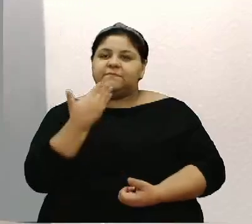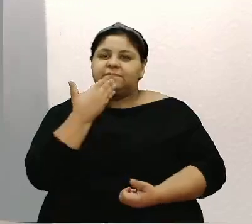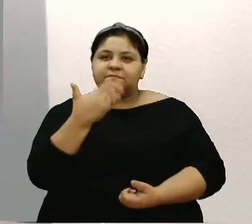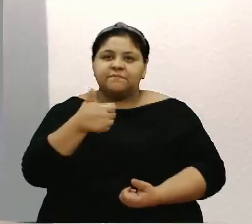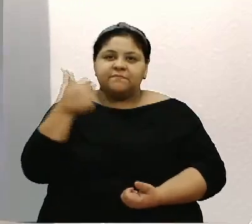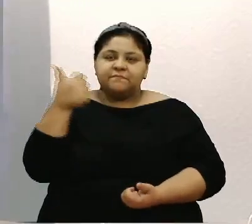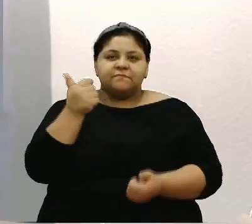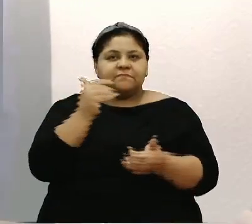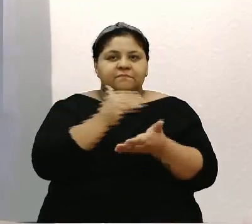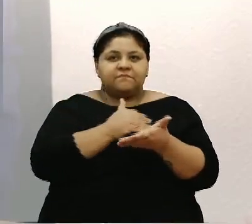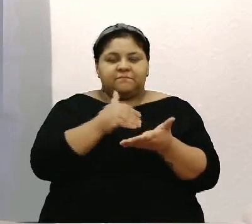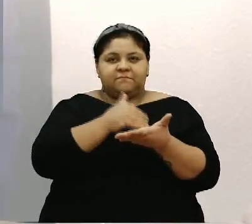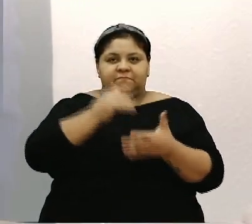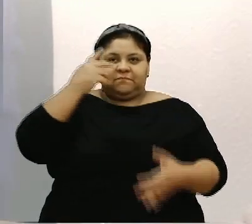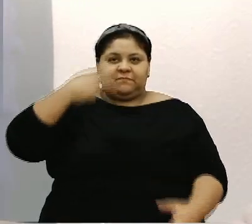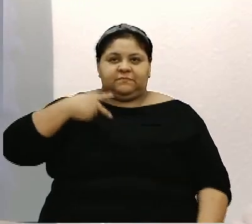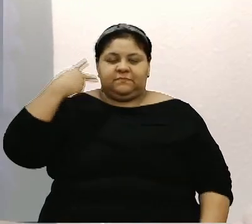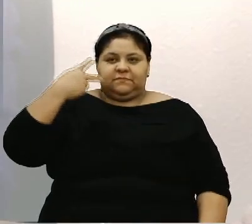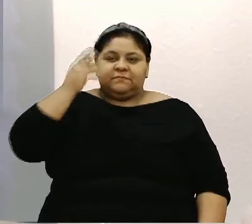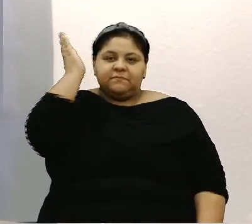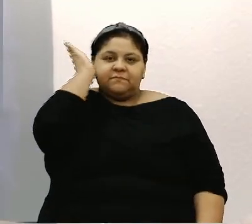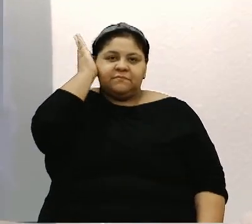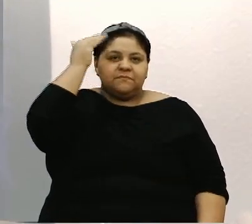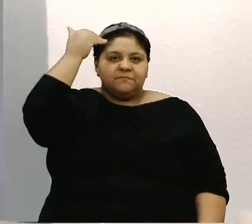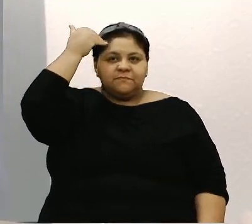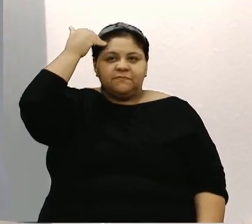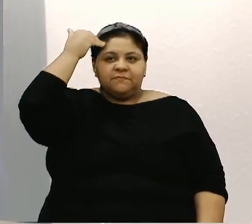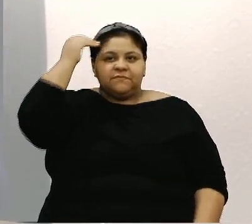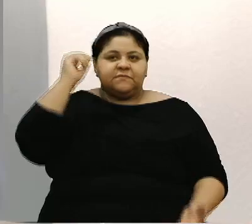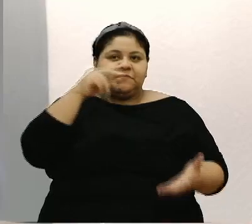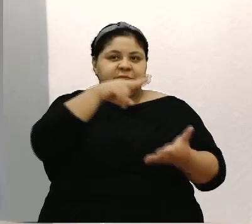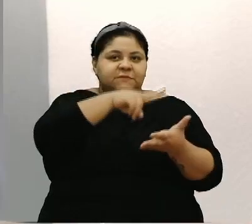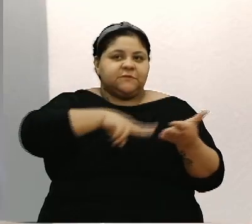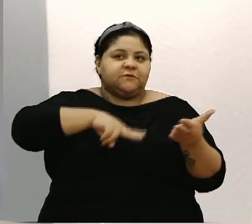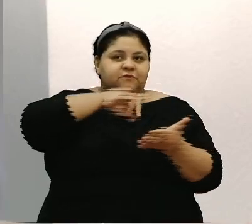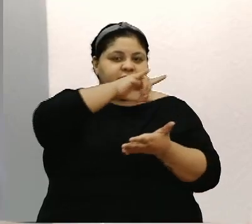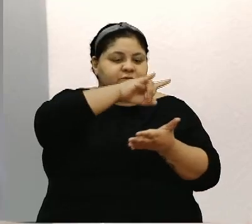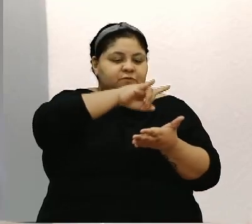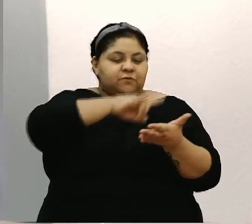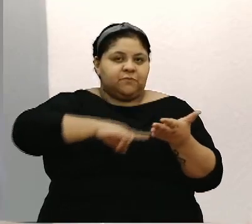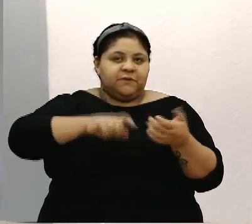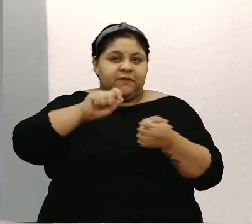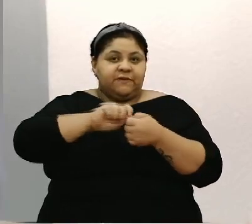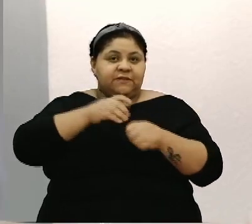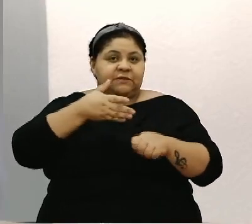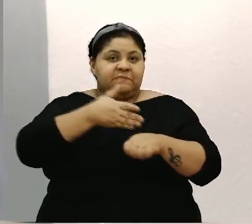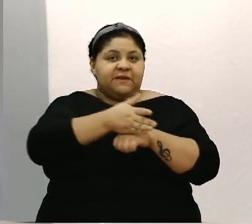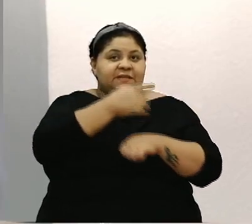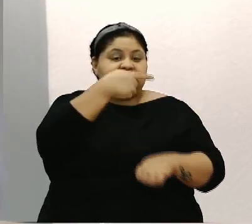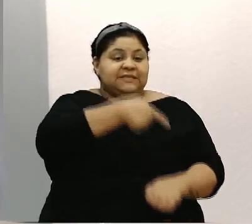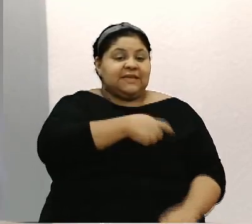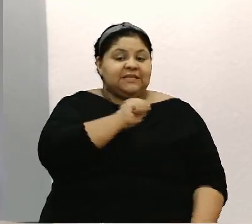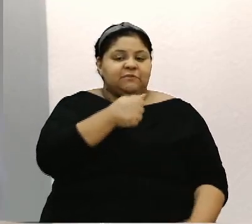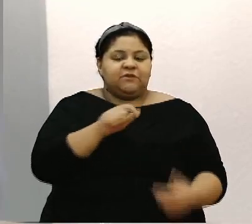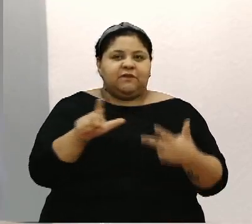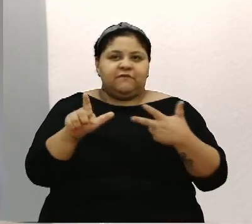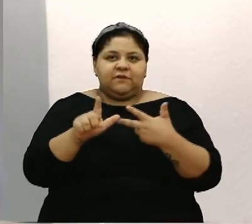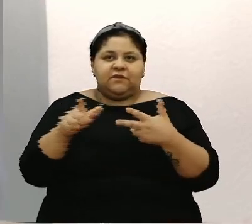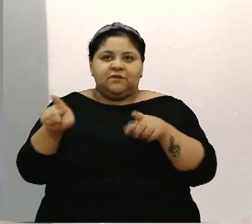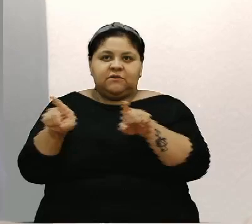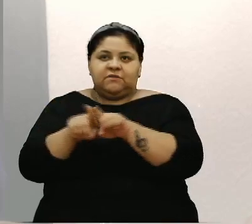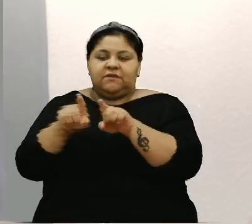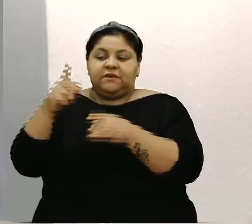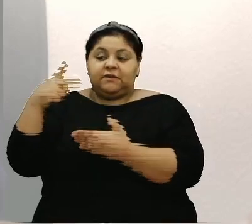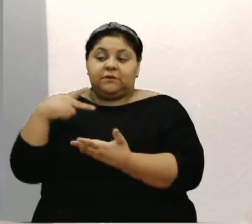Cito ao primeiro secretário, vereador Felipe Grêmio Maier, que faça a leitura da nominata das vereadoras e vereadores que compõem a 18ª